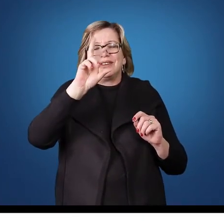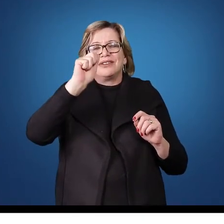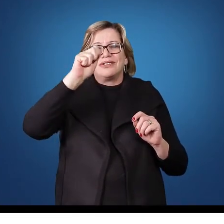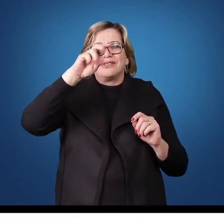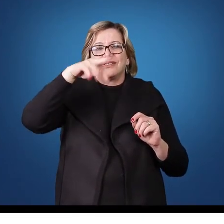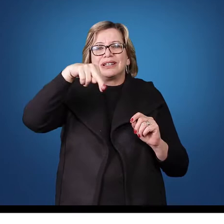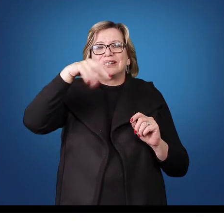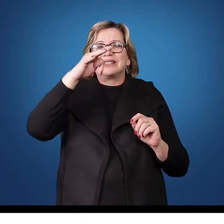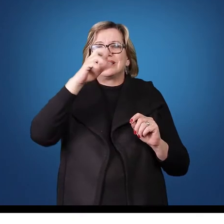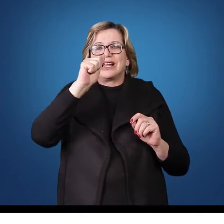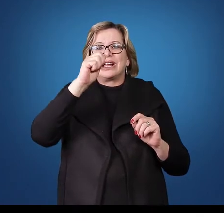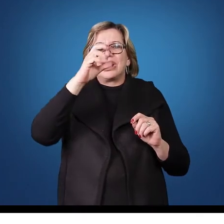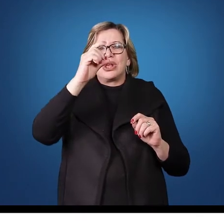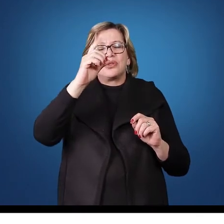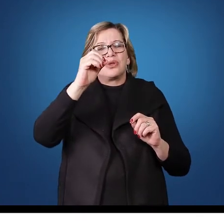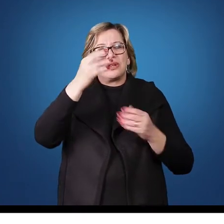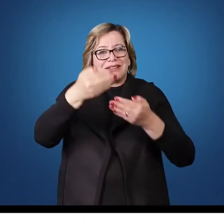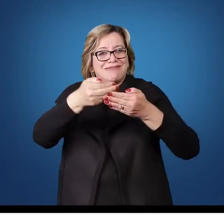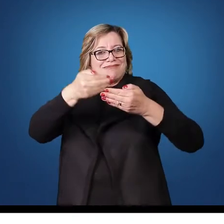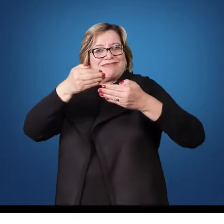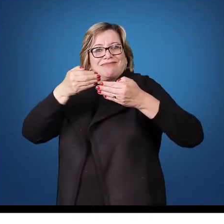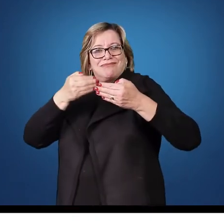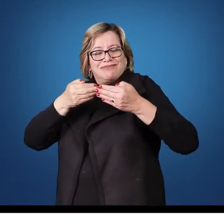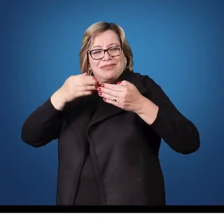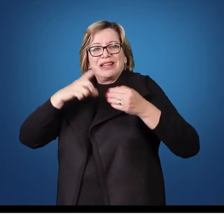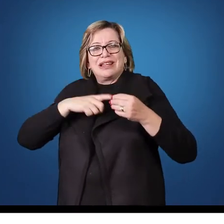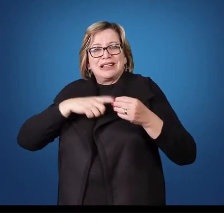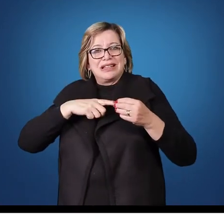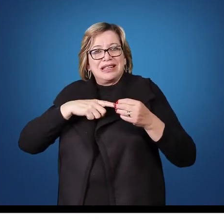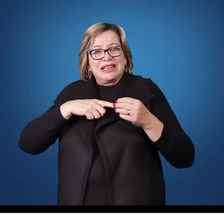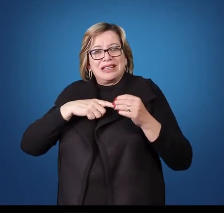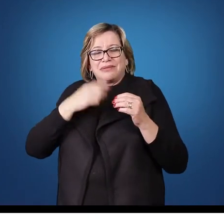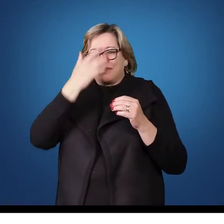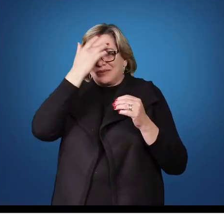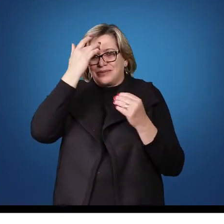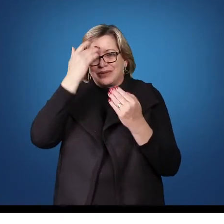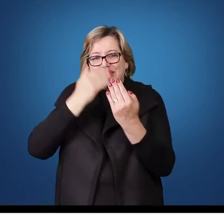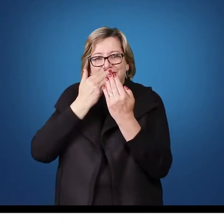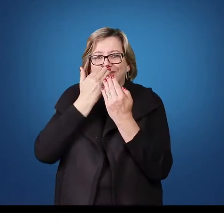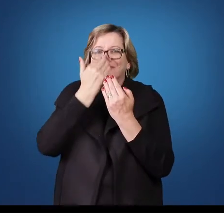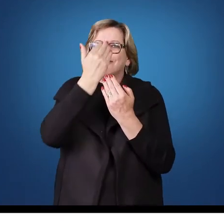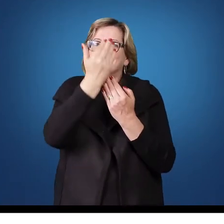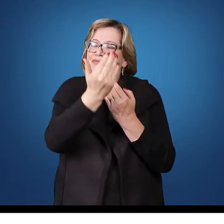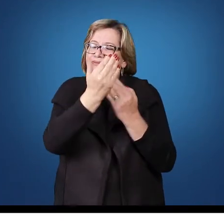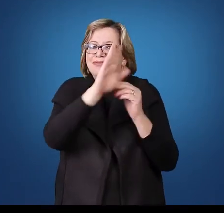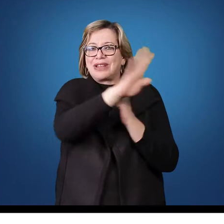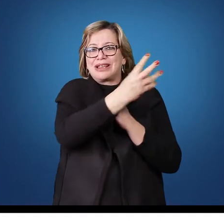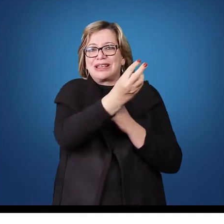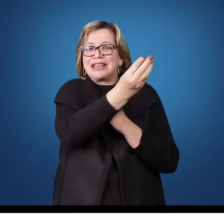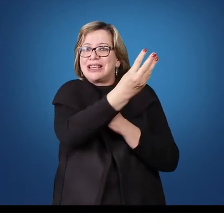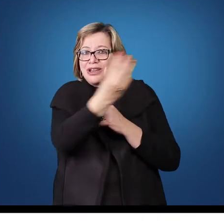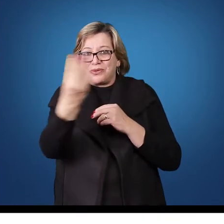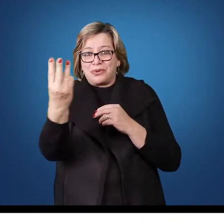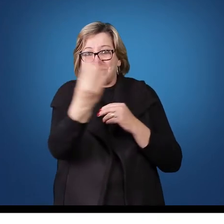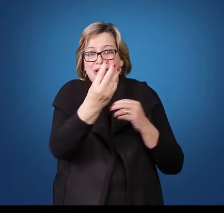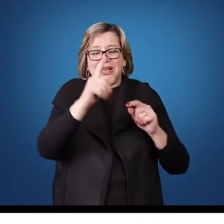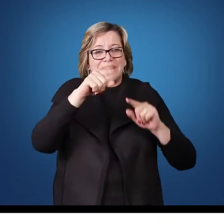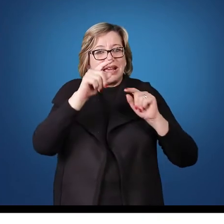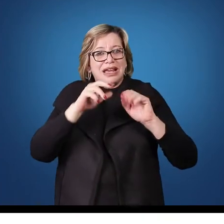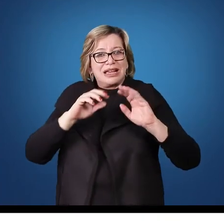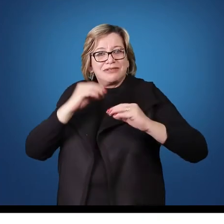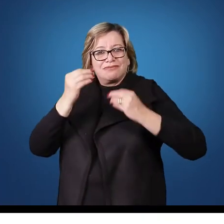Com esse sistema, ganha-se a vantagem de ter mais um atacante. Então a levantadora que está na rede, nas posições de ataque, vai ser uma atacante